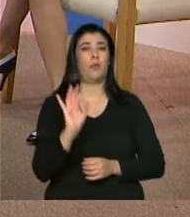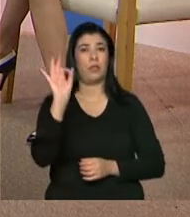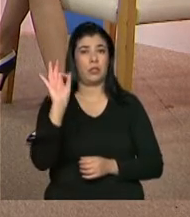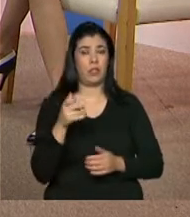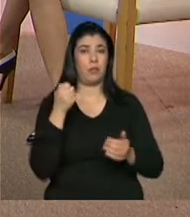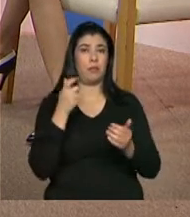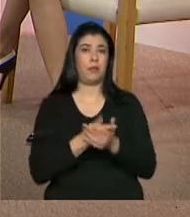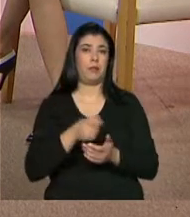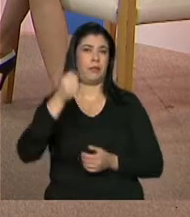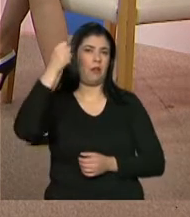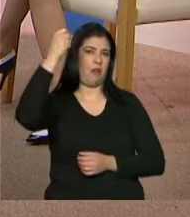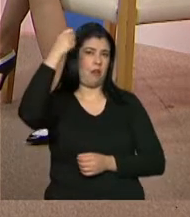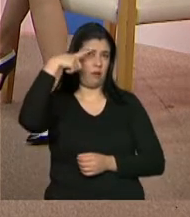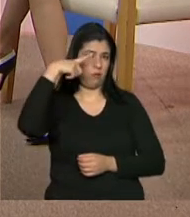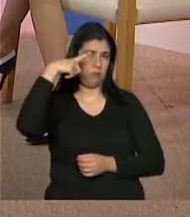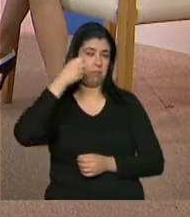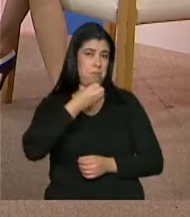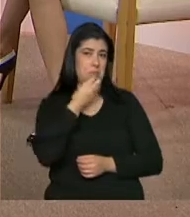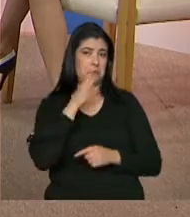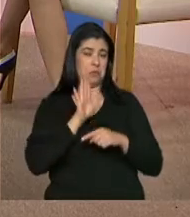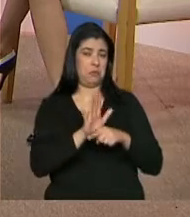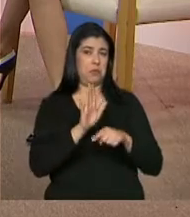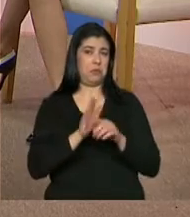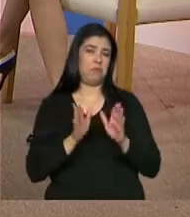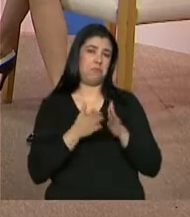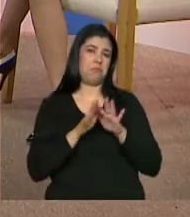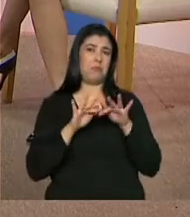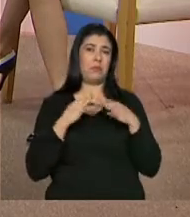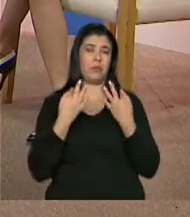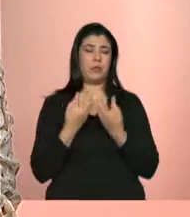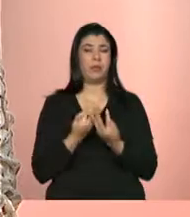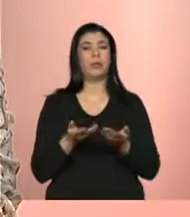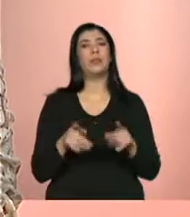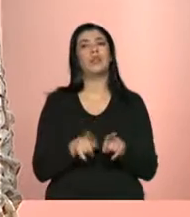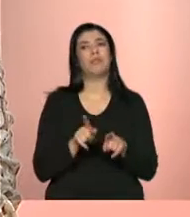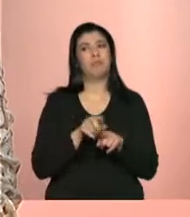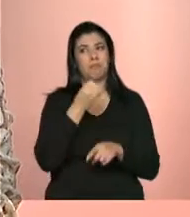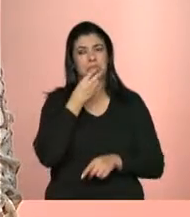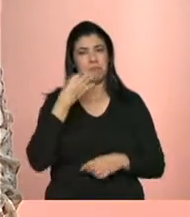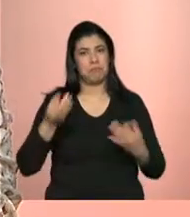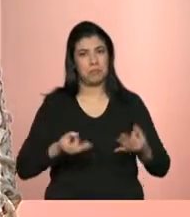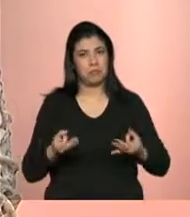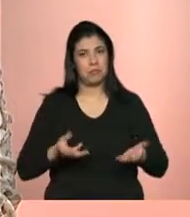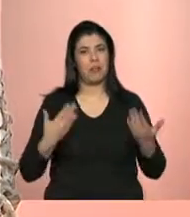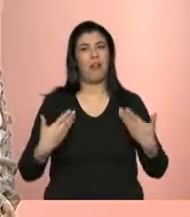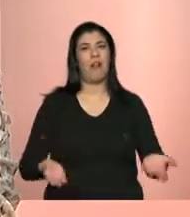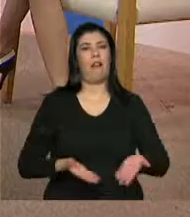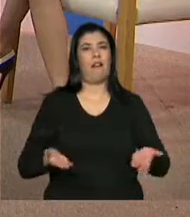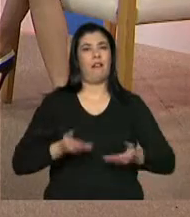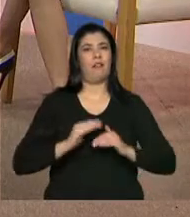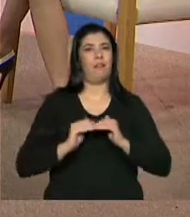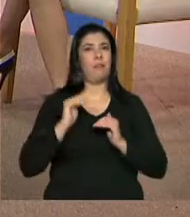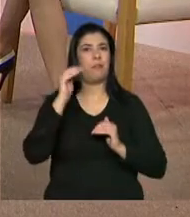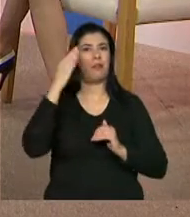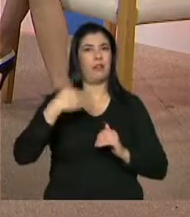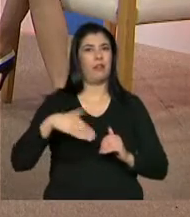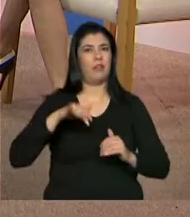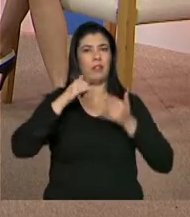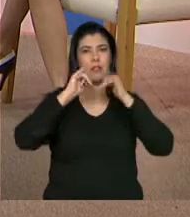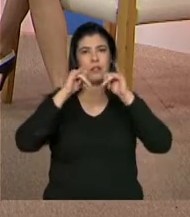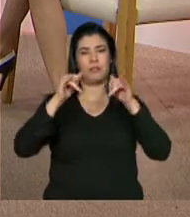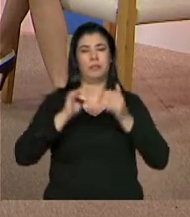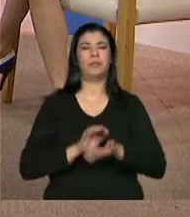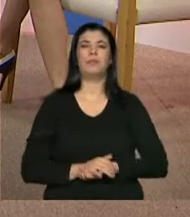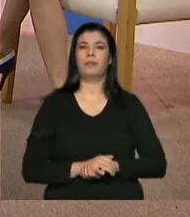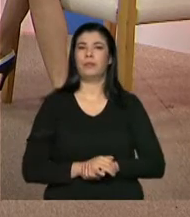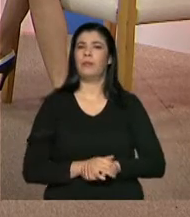de luz. Olha que grande benefício para as famílias pobres. Com certeza, no momento, né? É, no momento atual de aumento de tarifas. E a gente vê